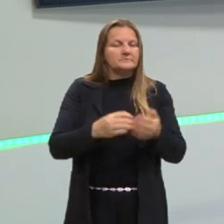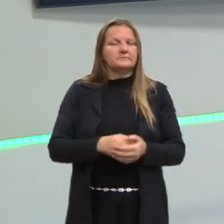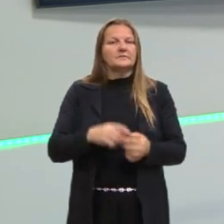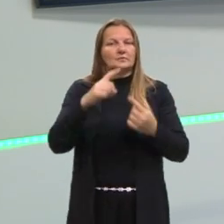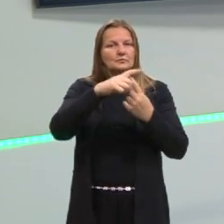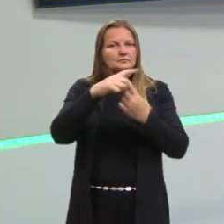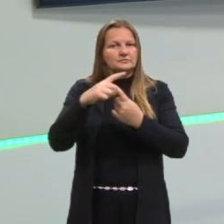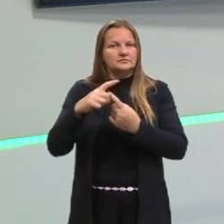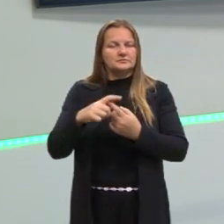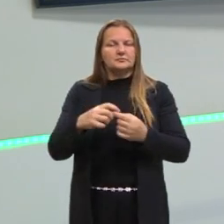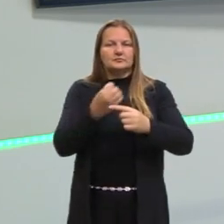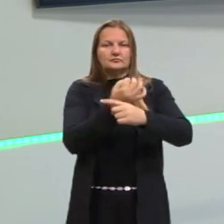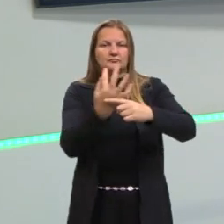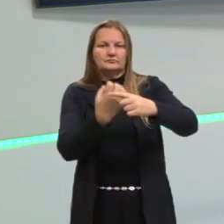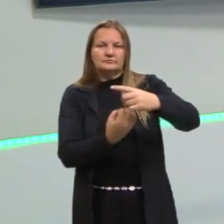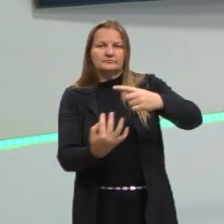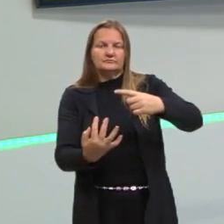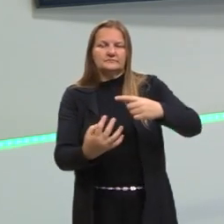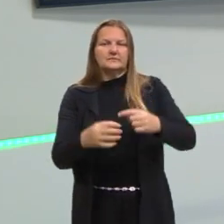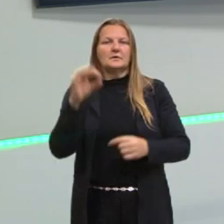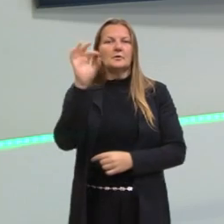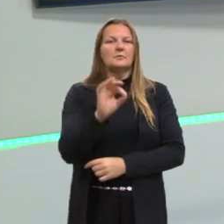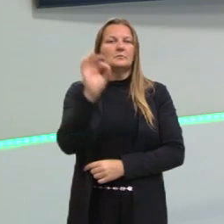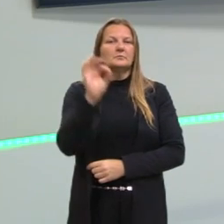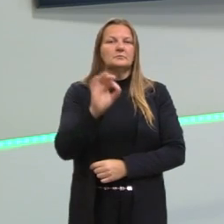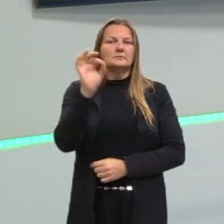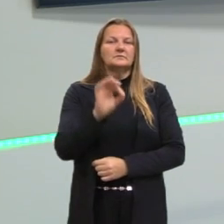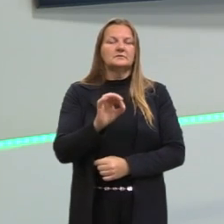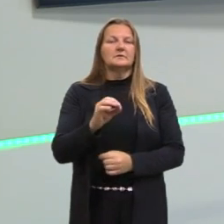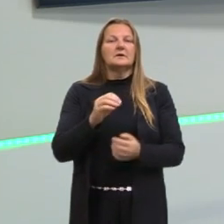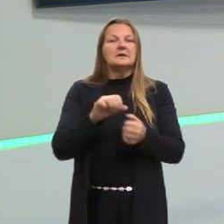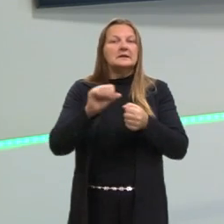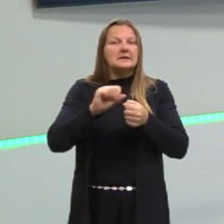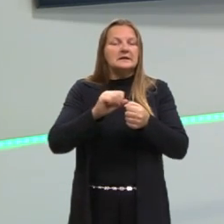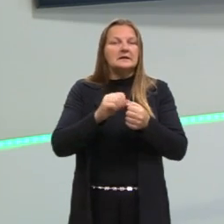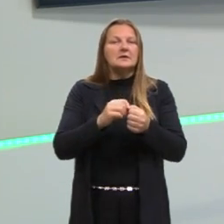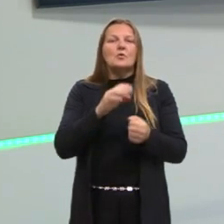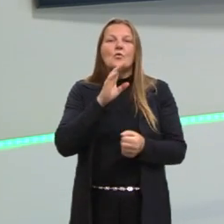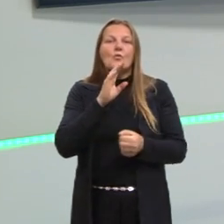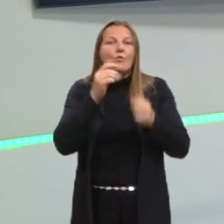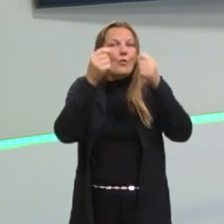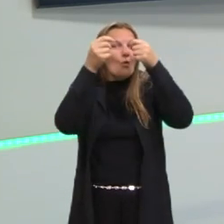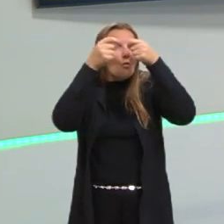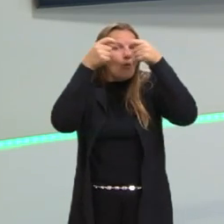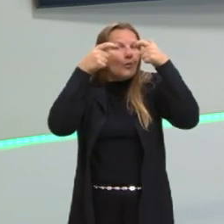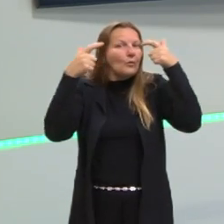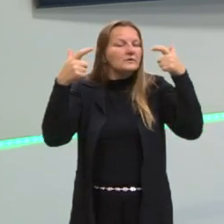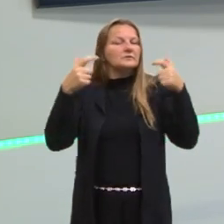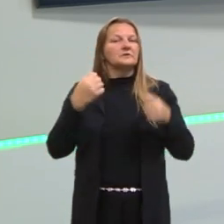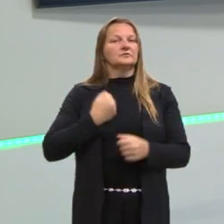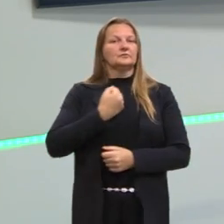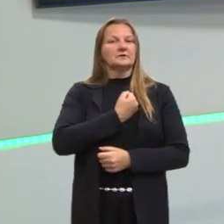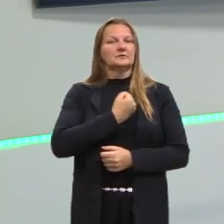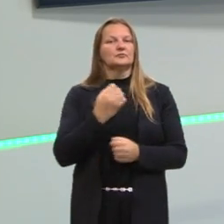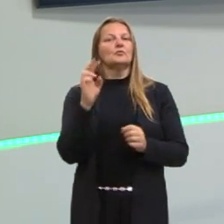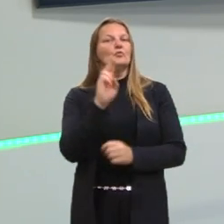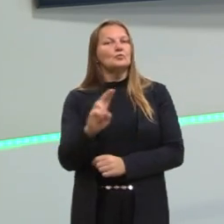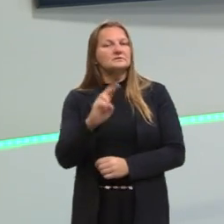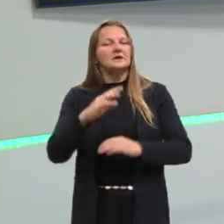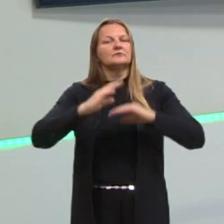fraçãozinha. Trabalhamos porcentagem. Então, boa parte dos nossos conhecimentos numéricos foram